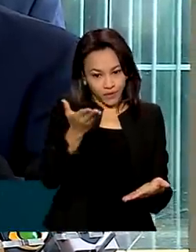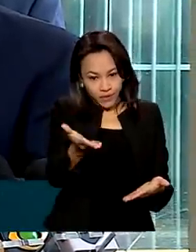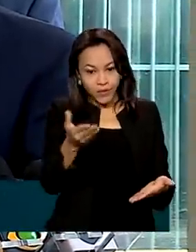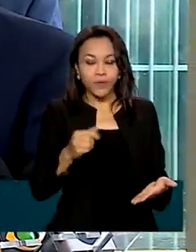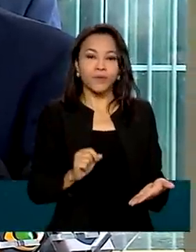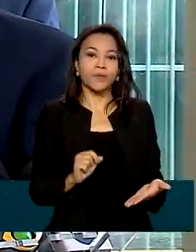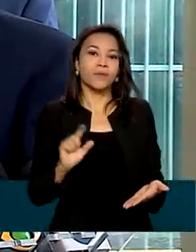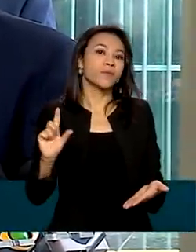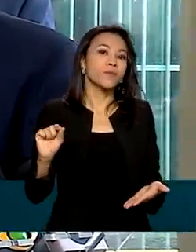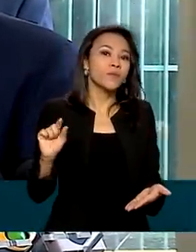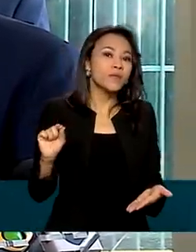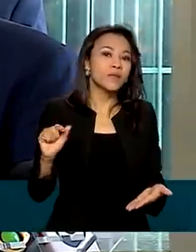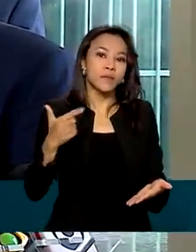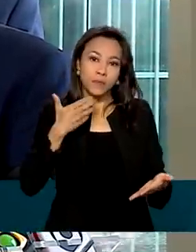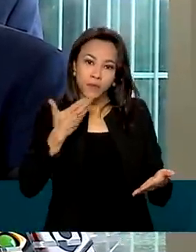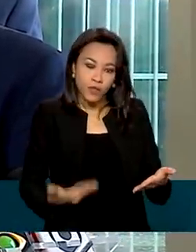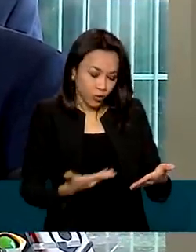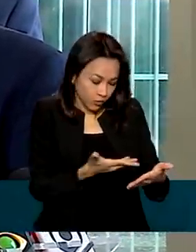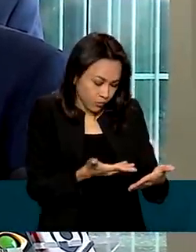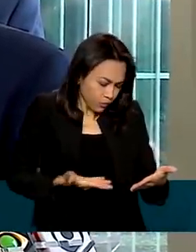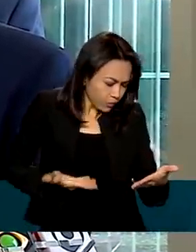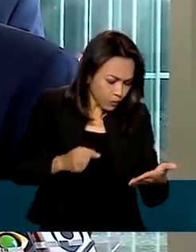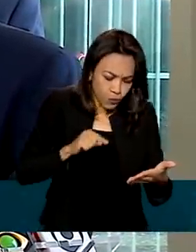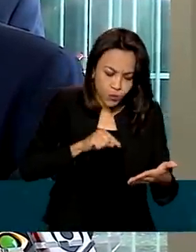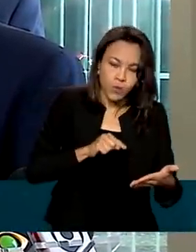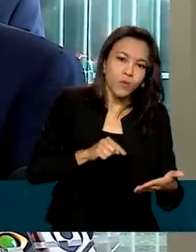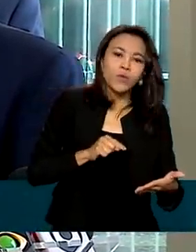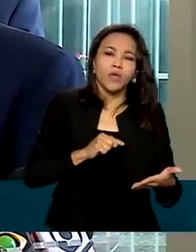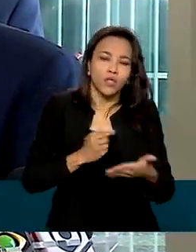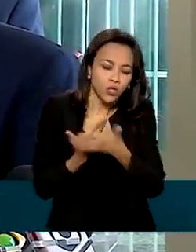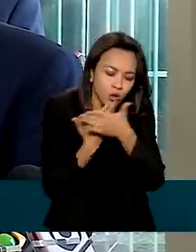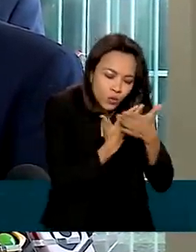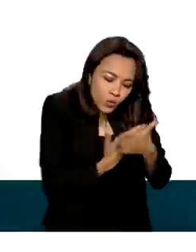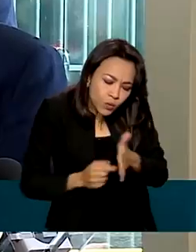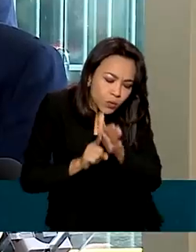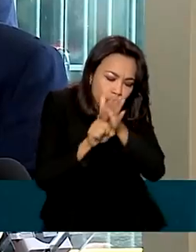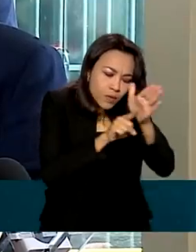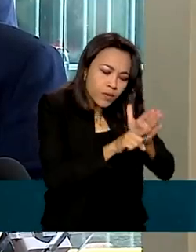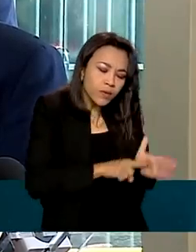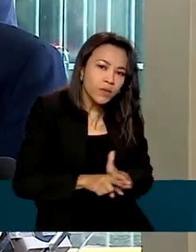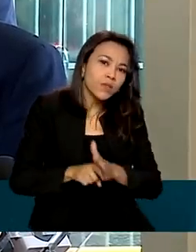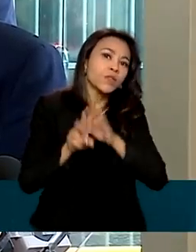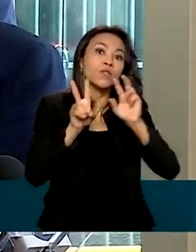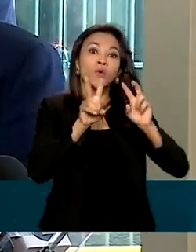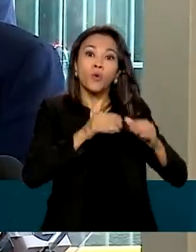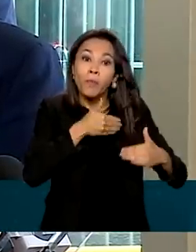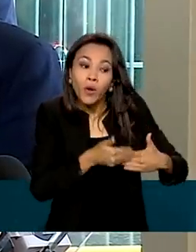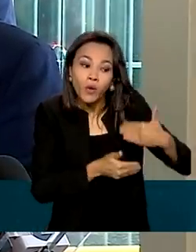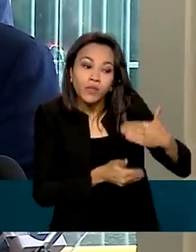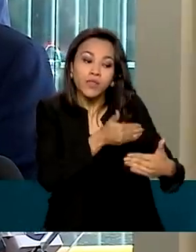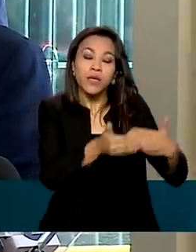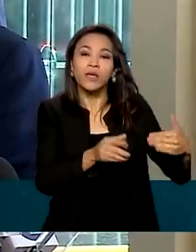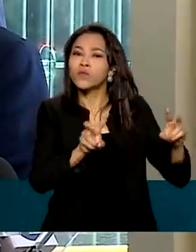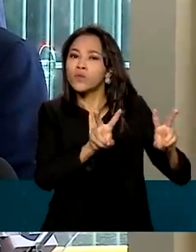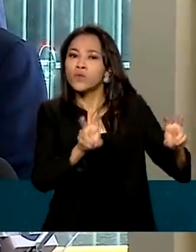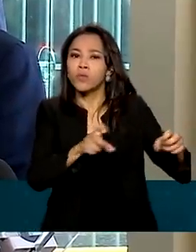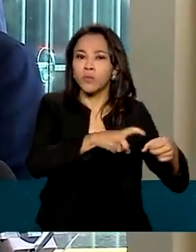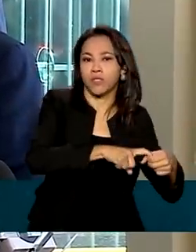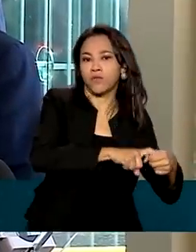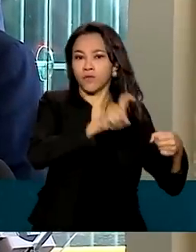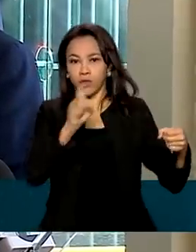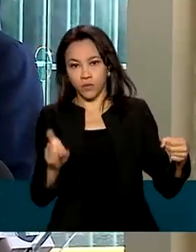para que se iniciem os estudos que visam o começo do processo de desestatização